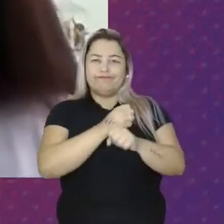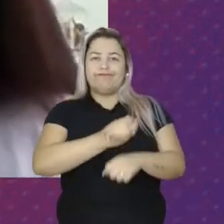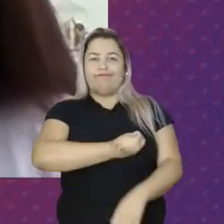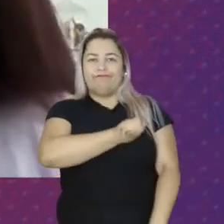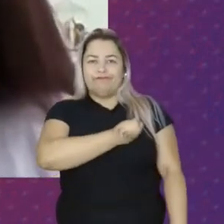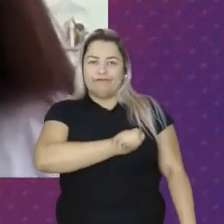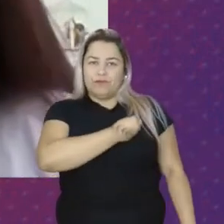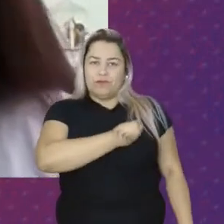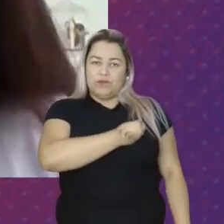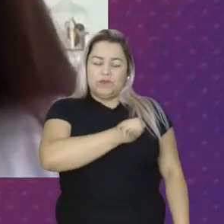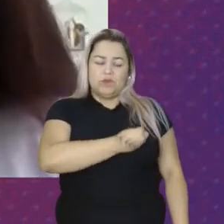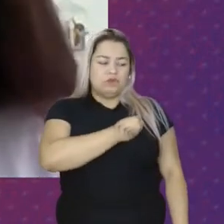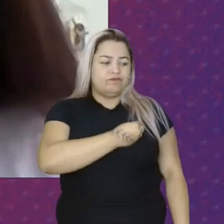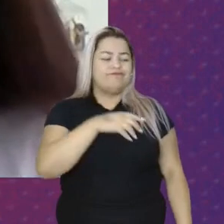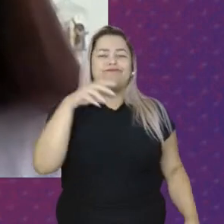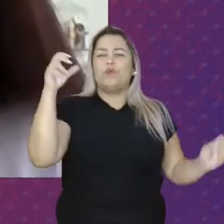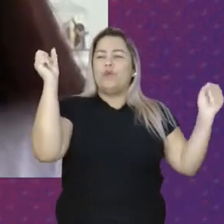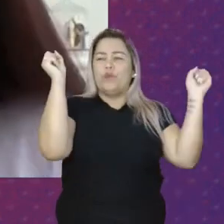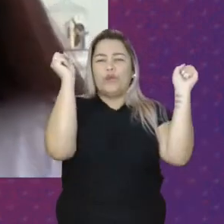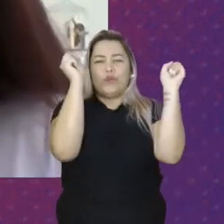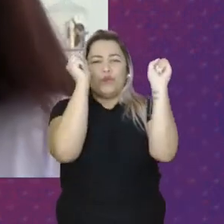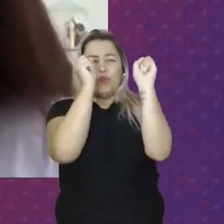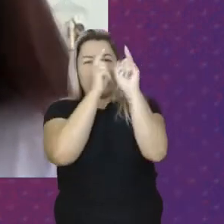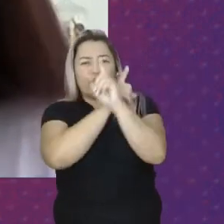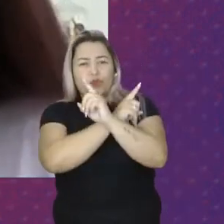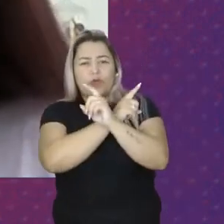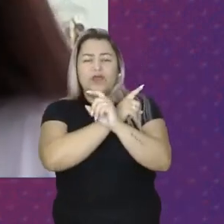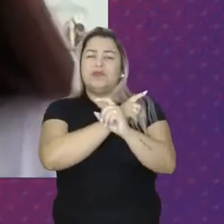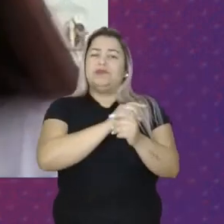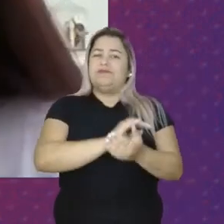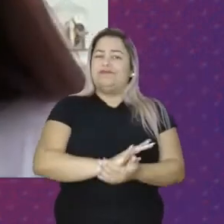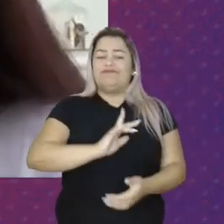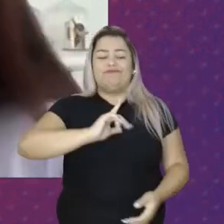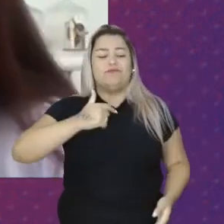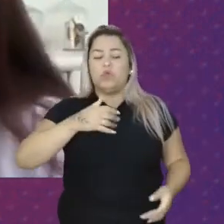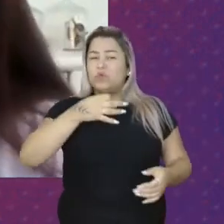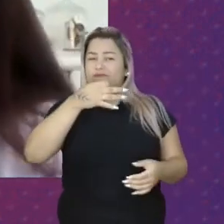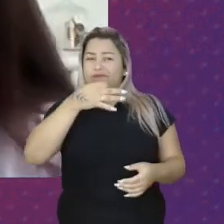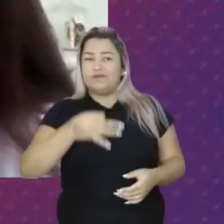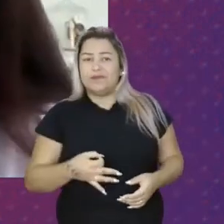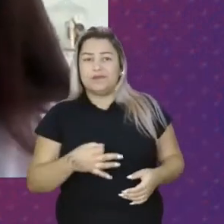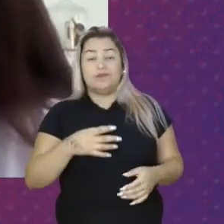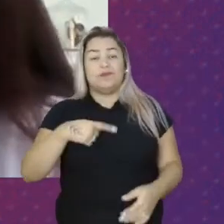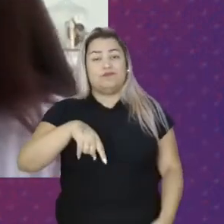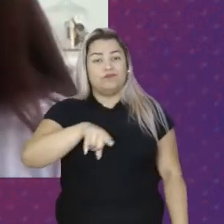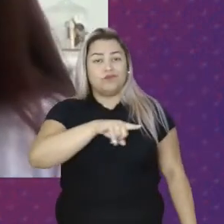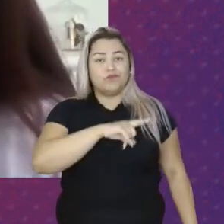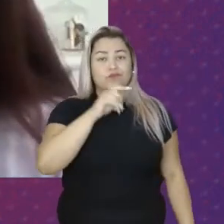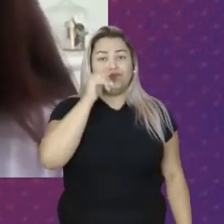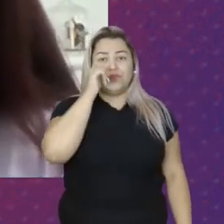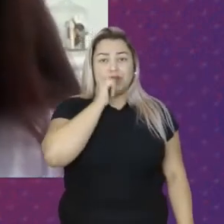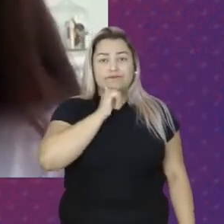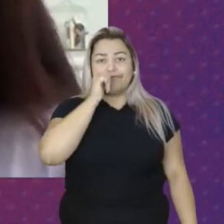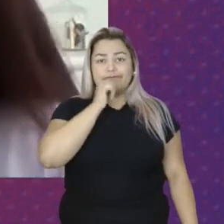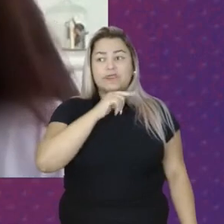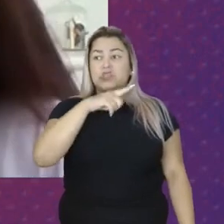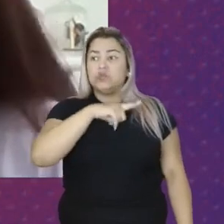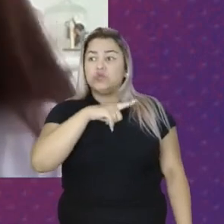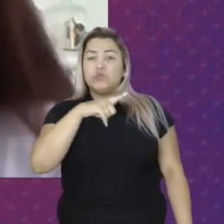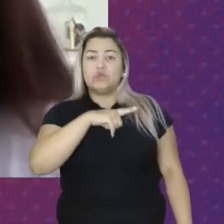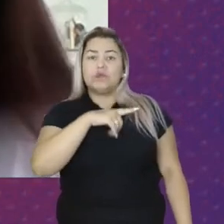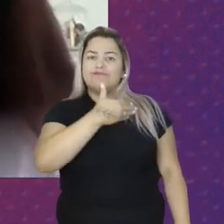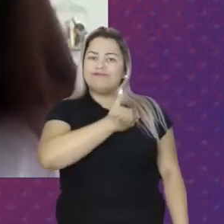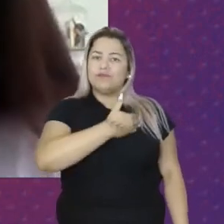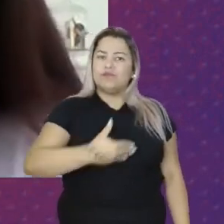Tempos muito Difíceis De muitas Incertezas Para nós Mulheres Nós tivemos Um governo